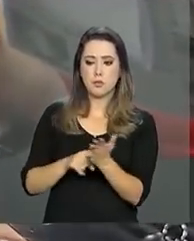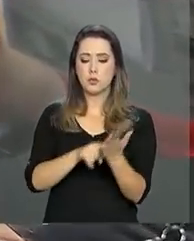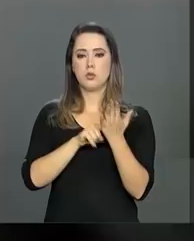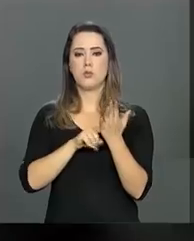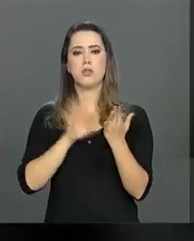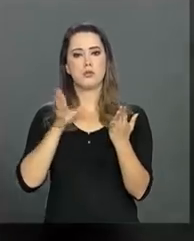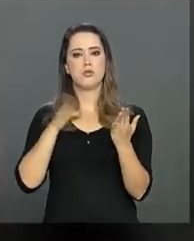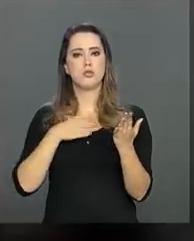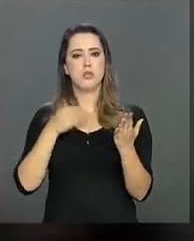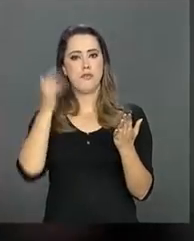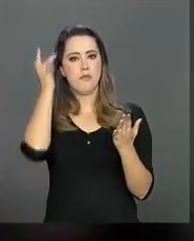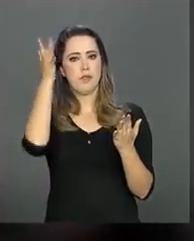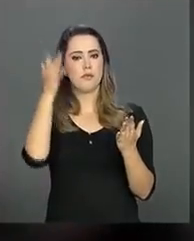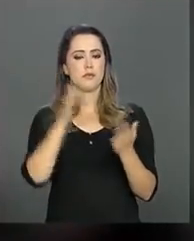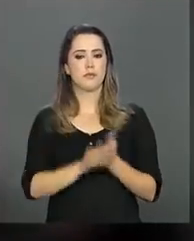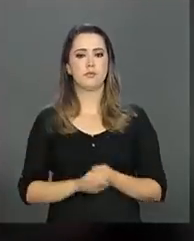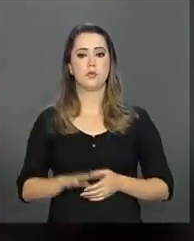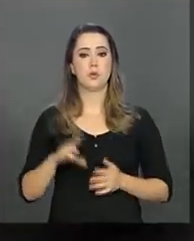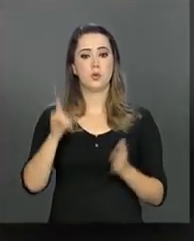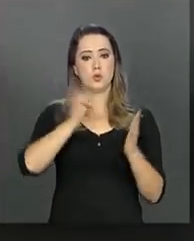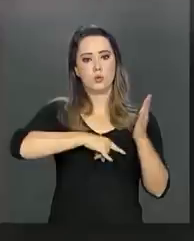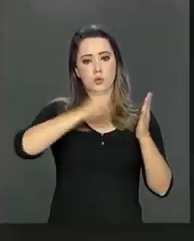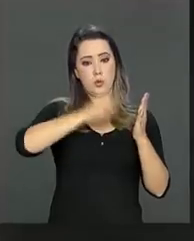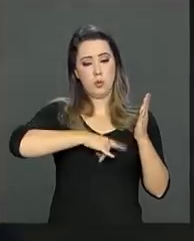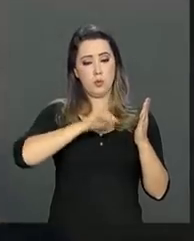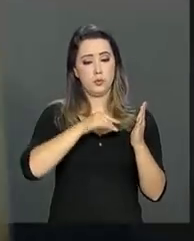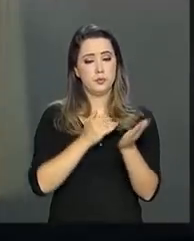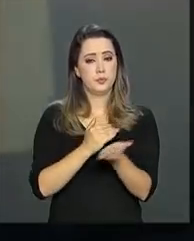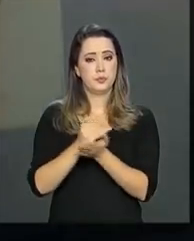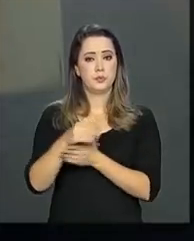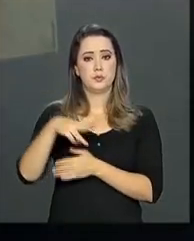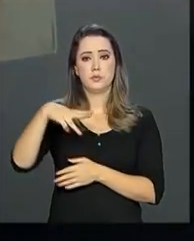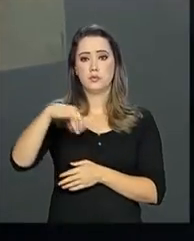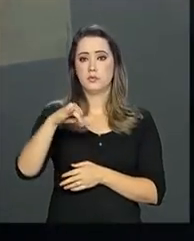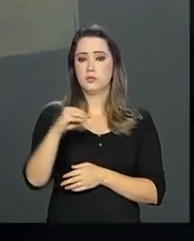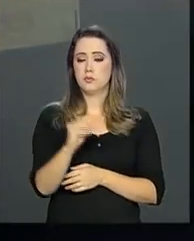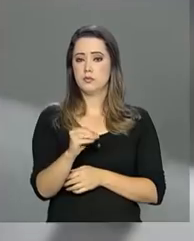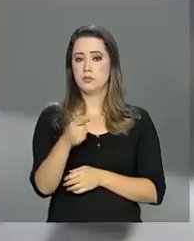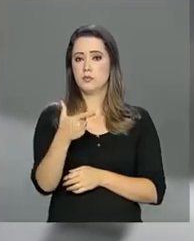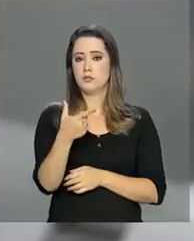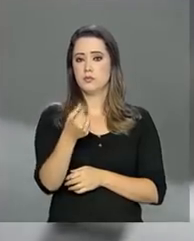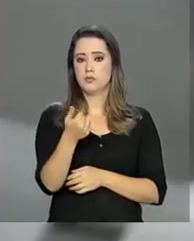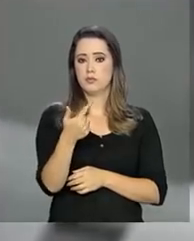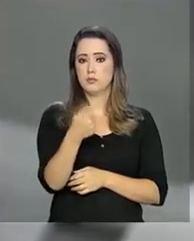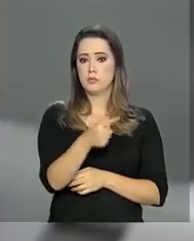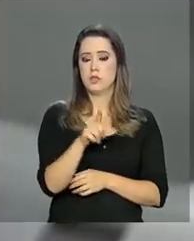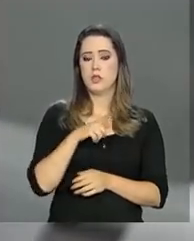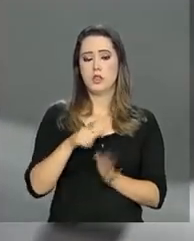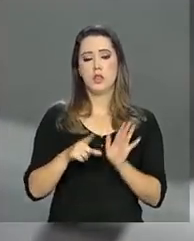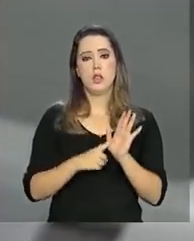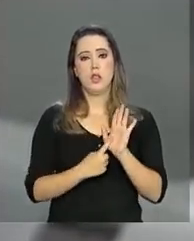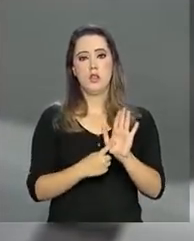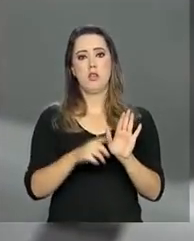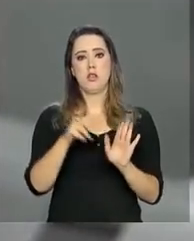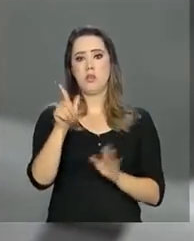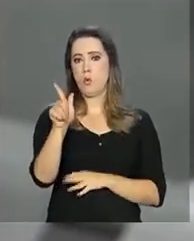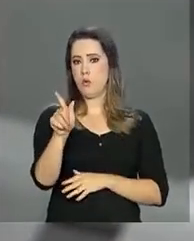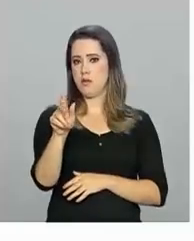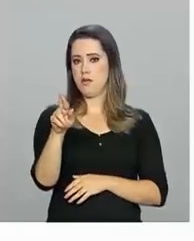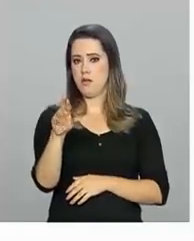celular. Todas as carteiras de papel emitidas a partir de maio de 2017, traz um QR Code